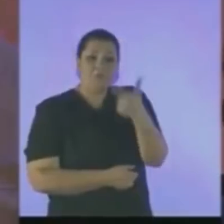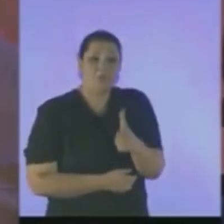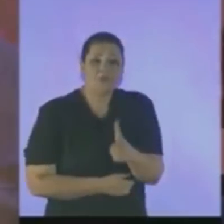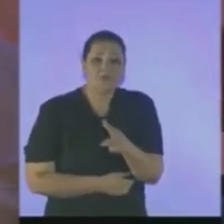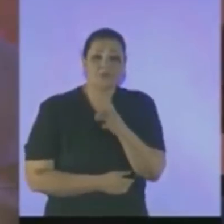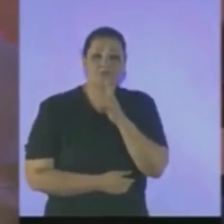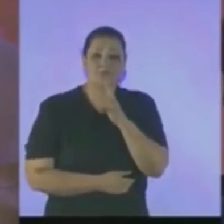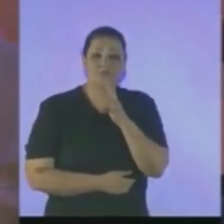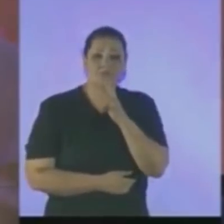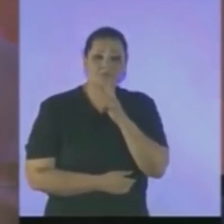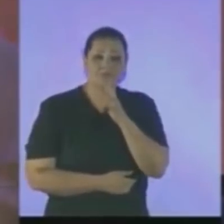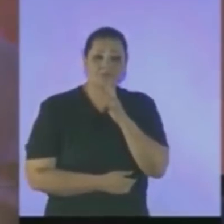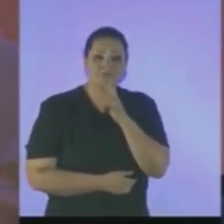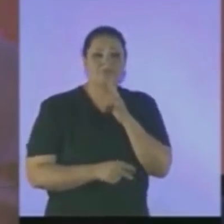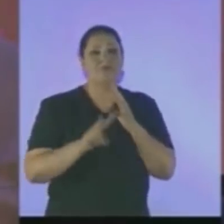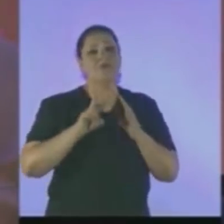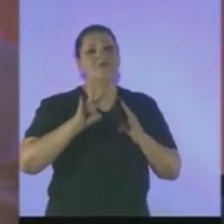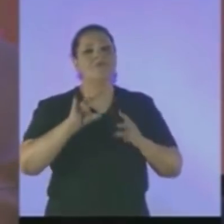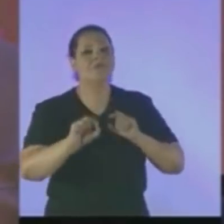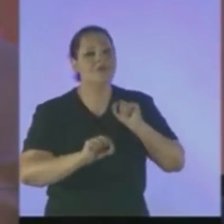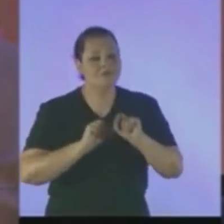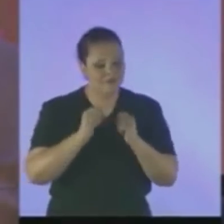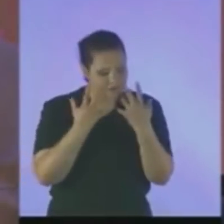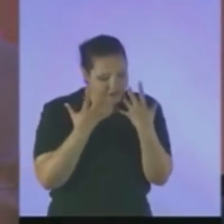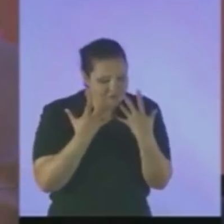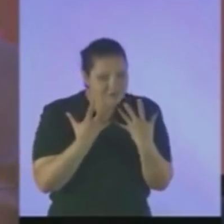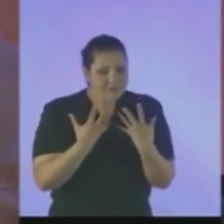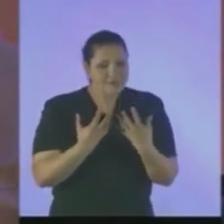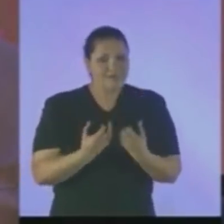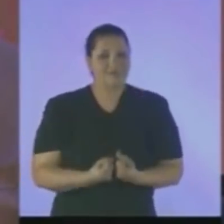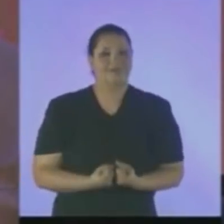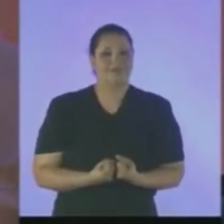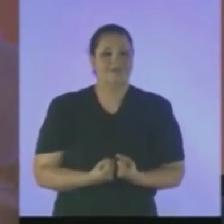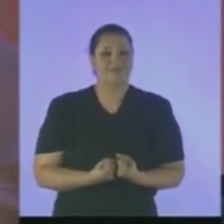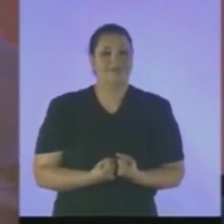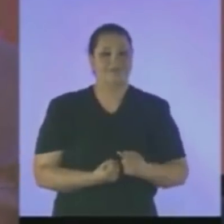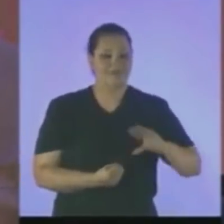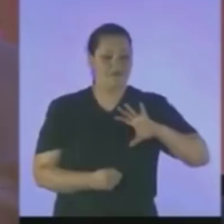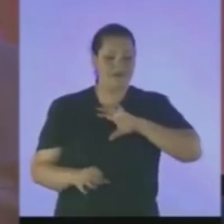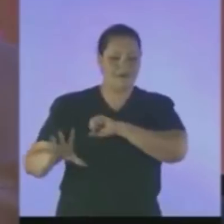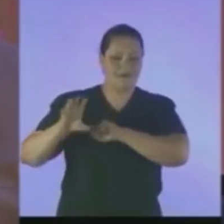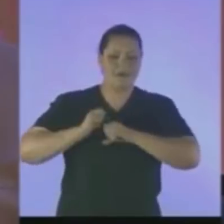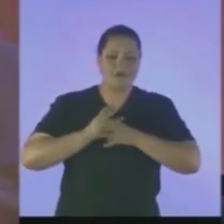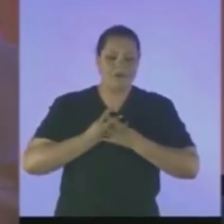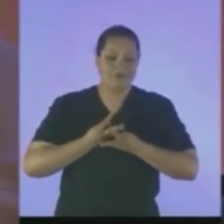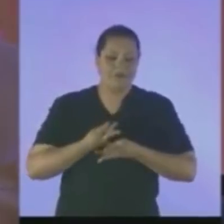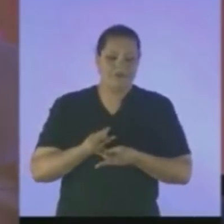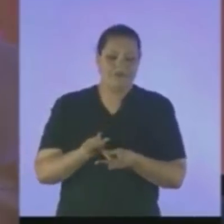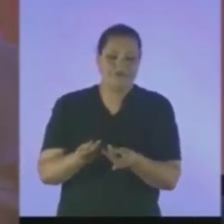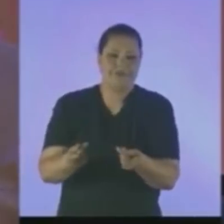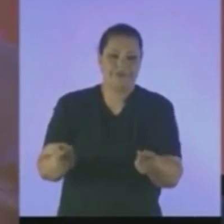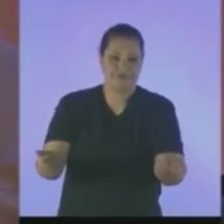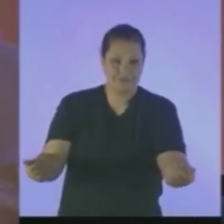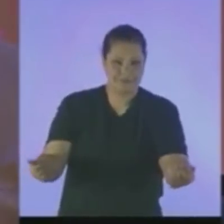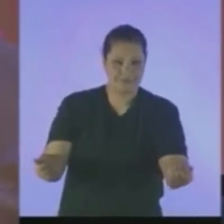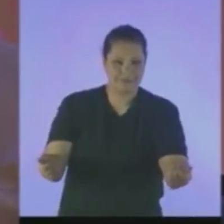eternidade As paixões dissolventes E as lutas Intérminas